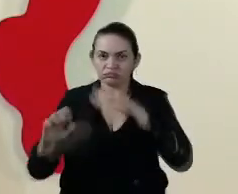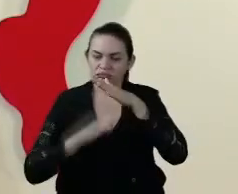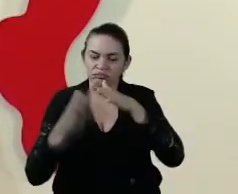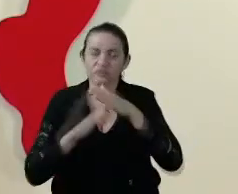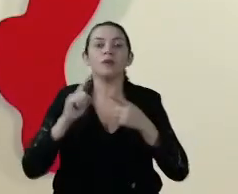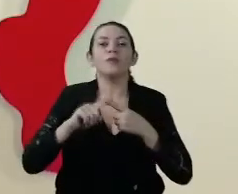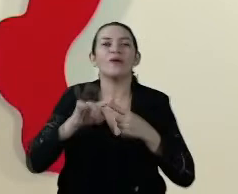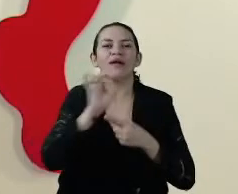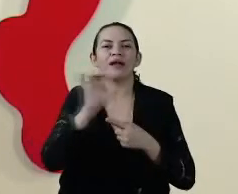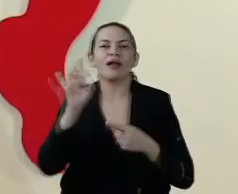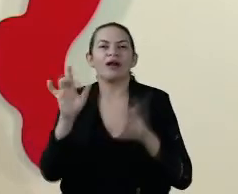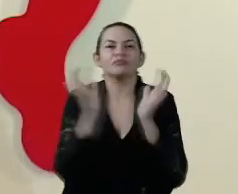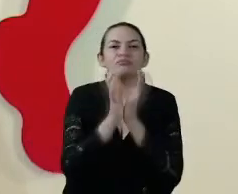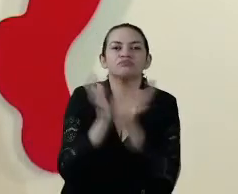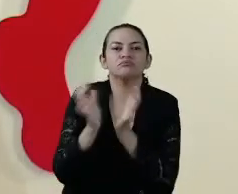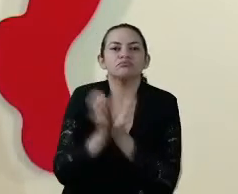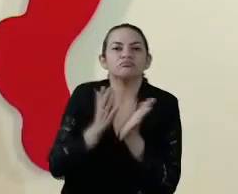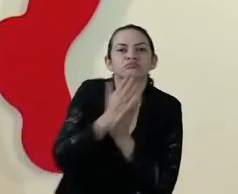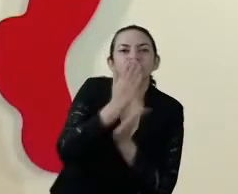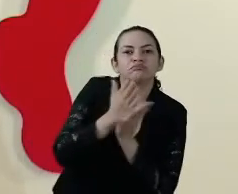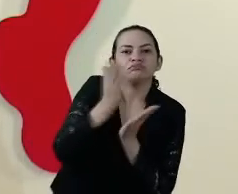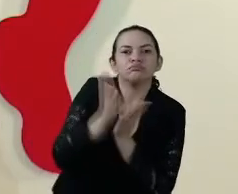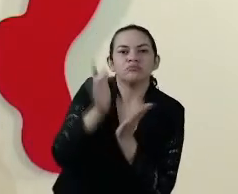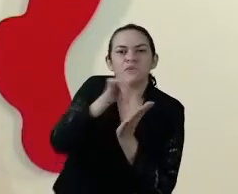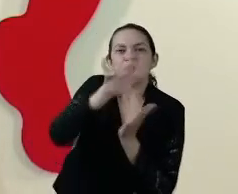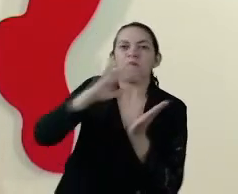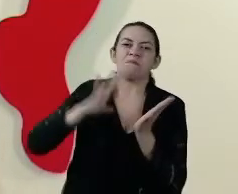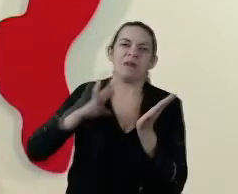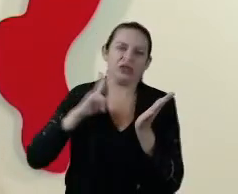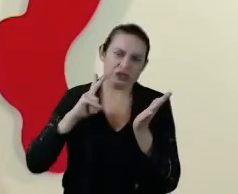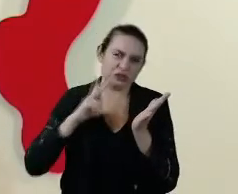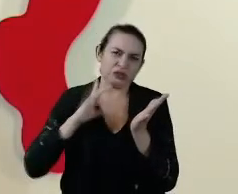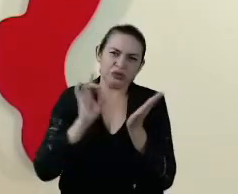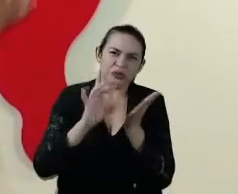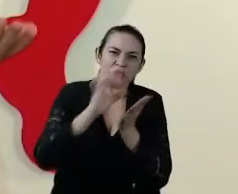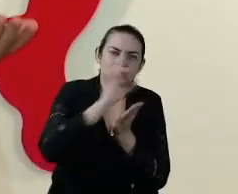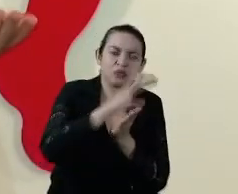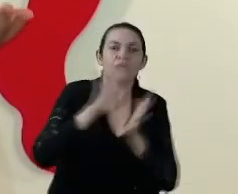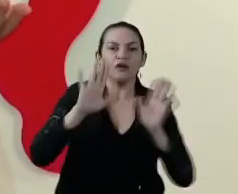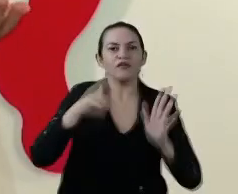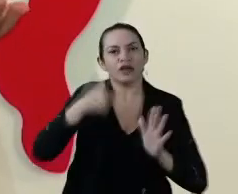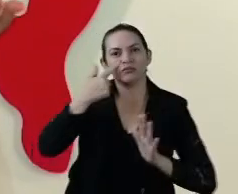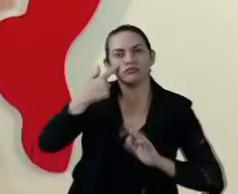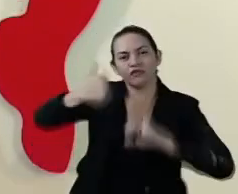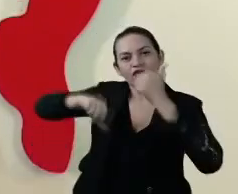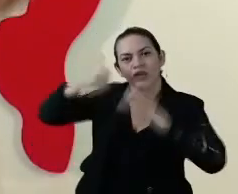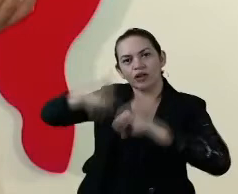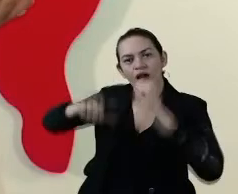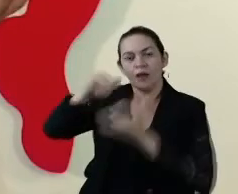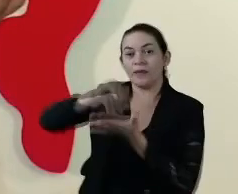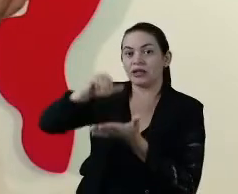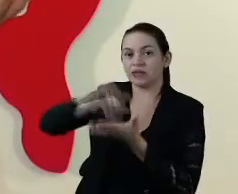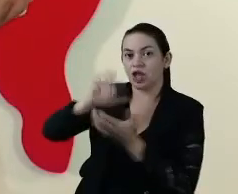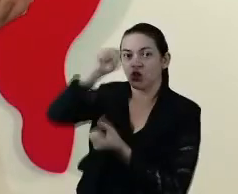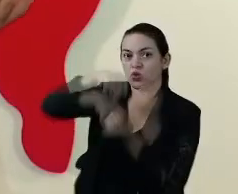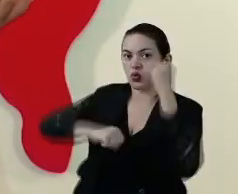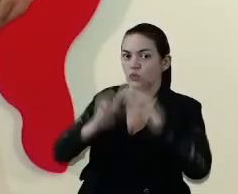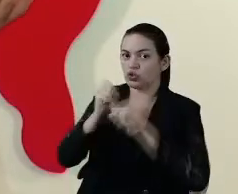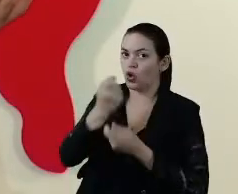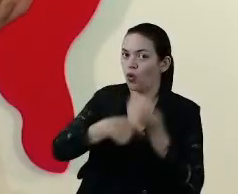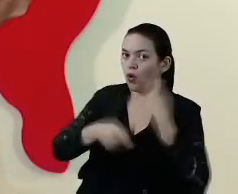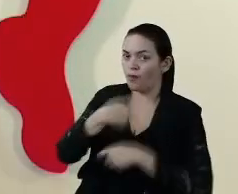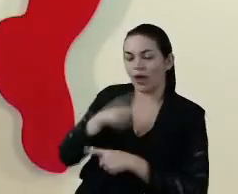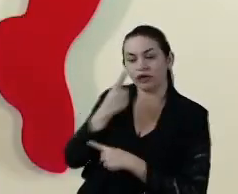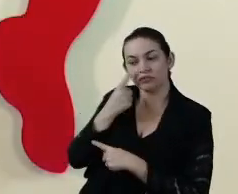segmento econômico tem as suas especificidades. Isto será analisado pela Secretaria de Indústria e Comércio,